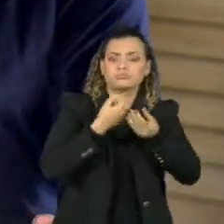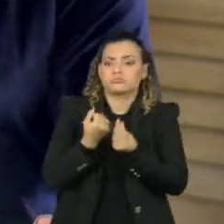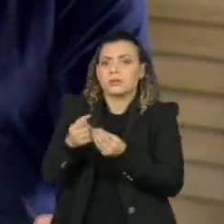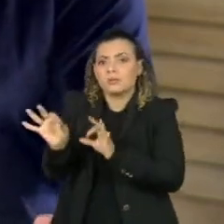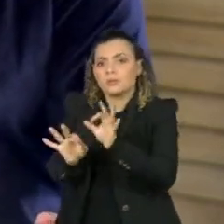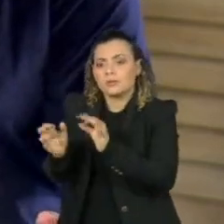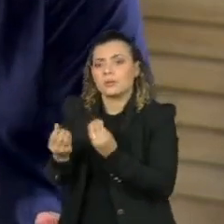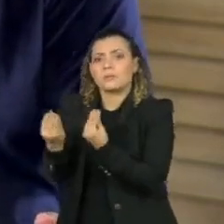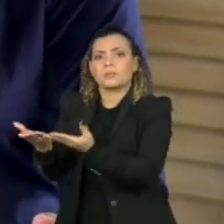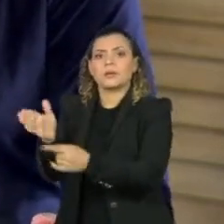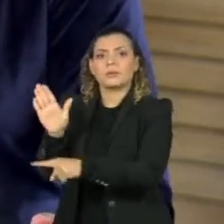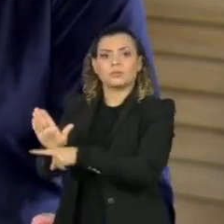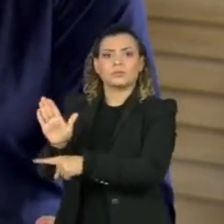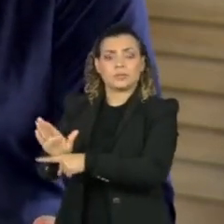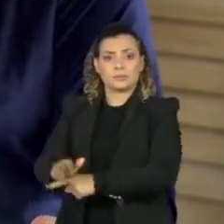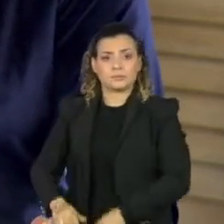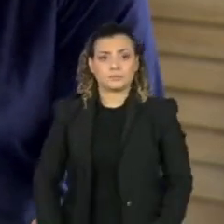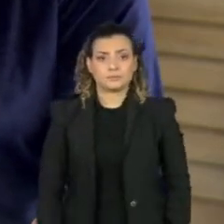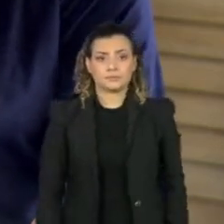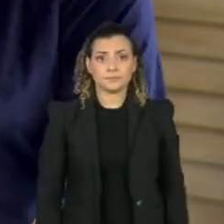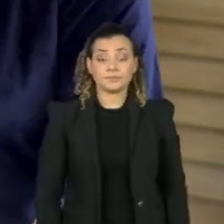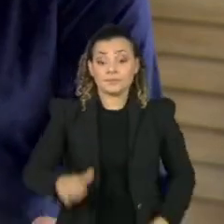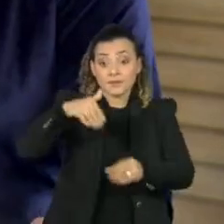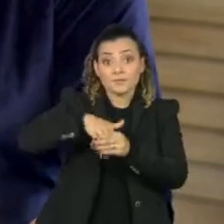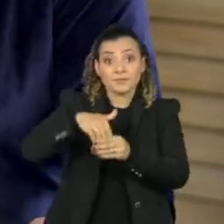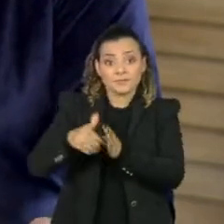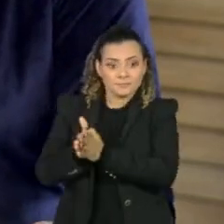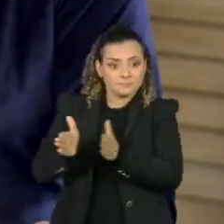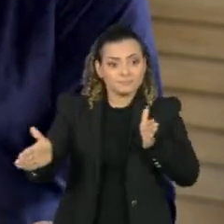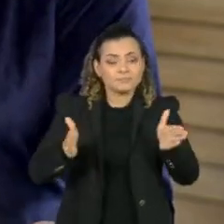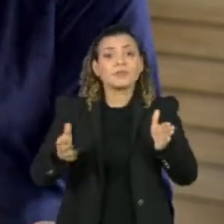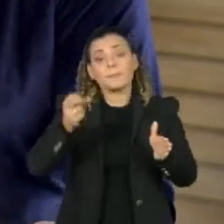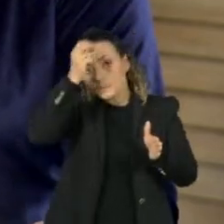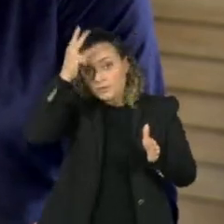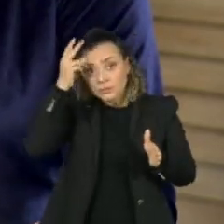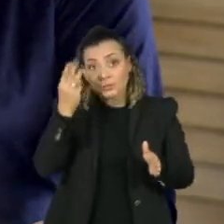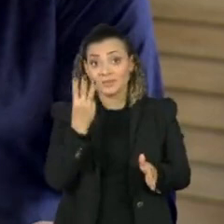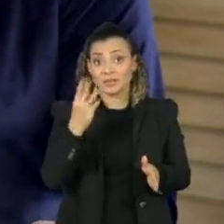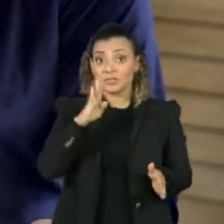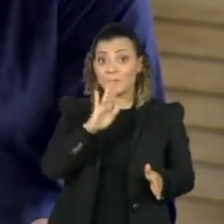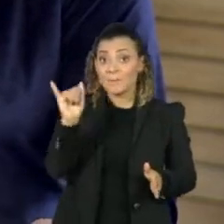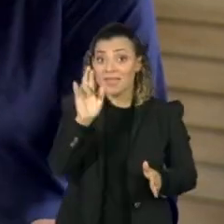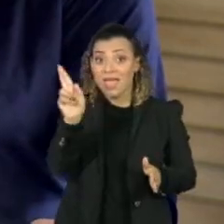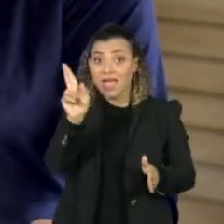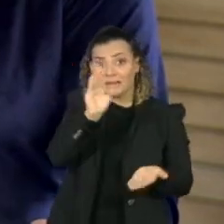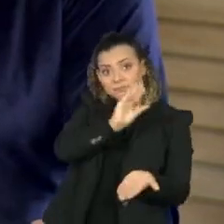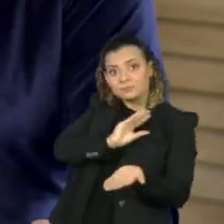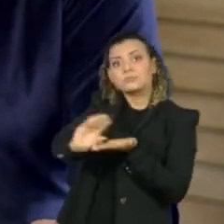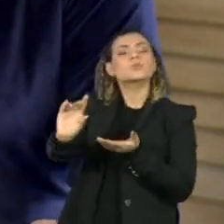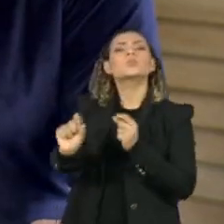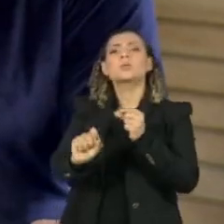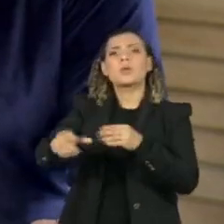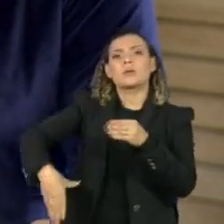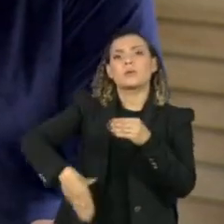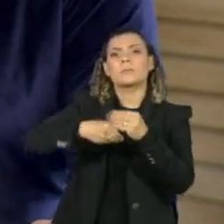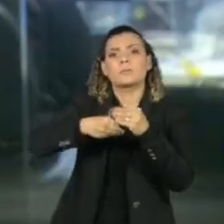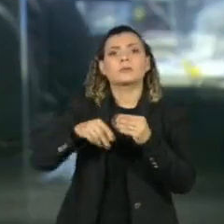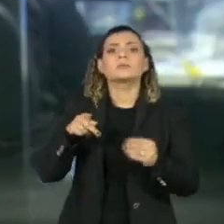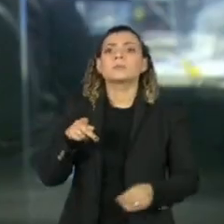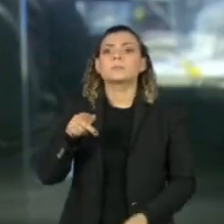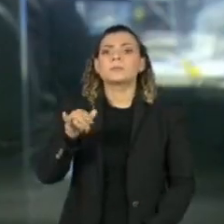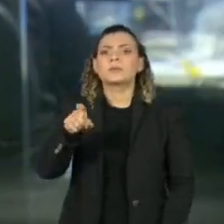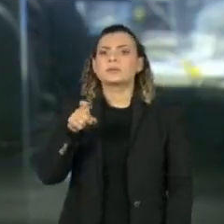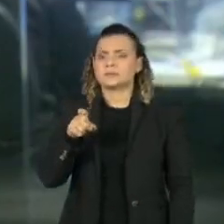Em pleno ano eleitoral, as prefeituras vão receber mais de 3 bilhões de reais nas chamadas emendas PIX.